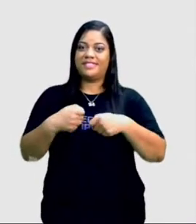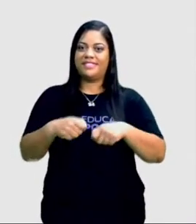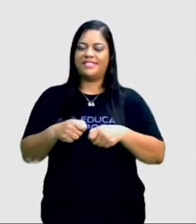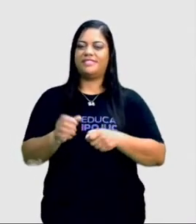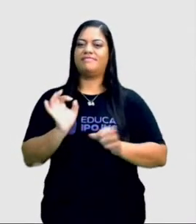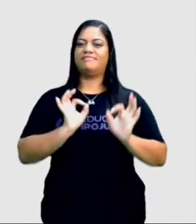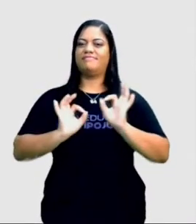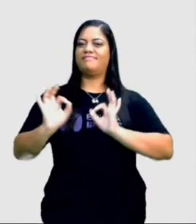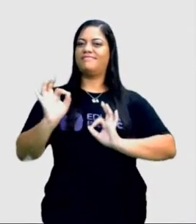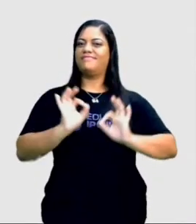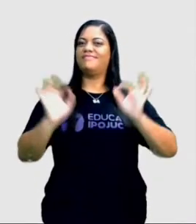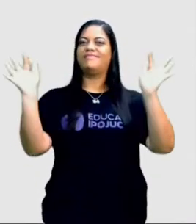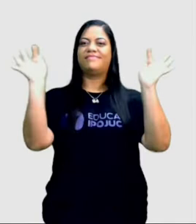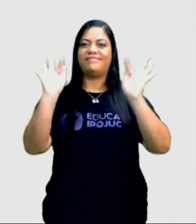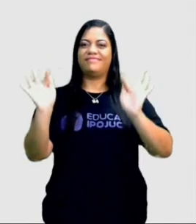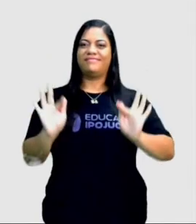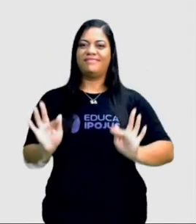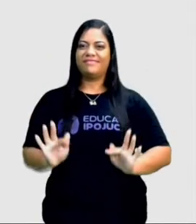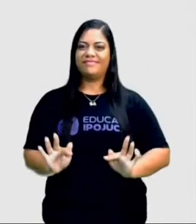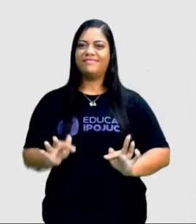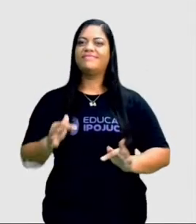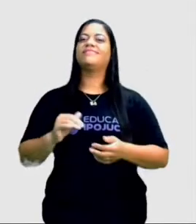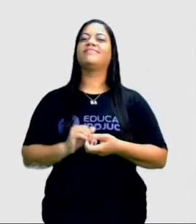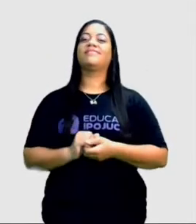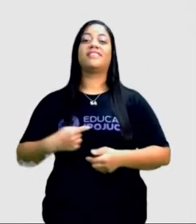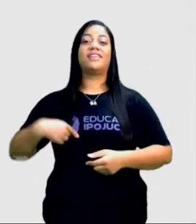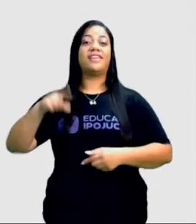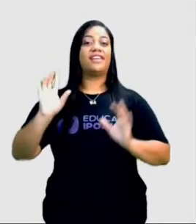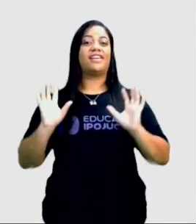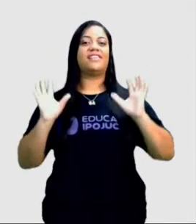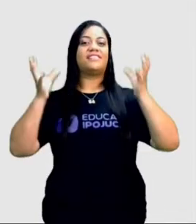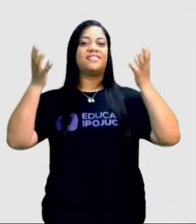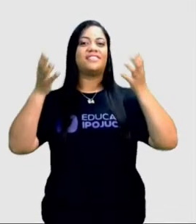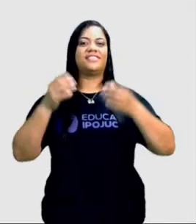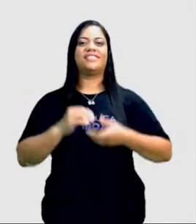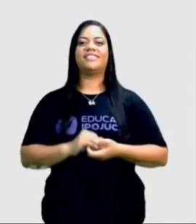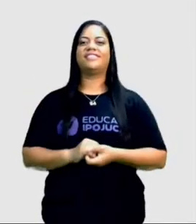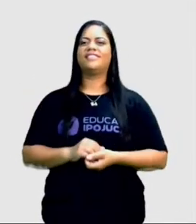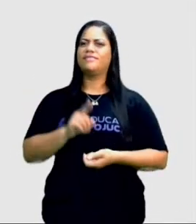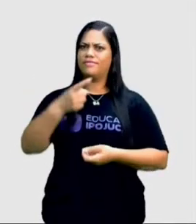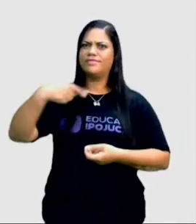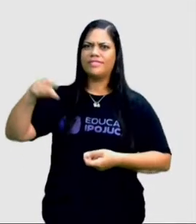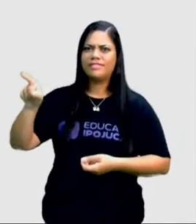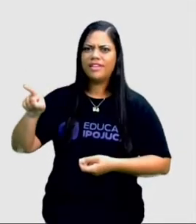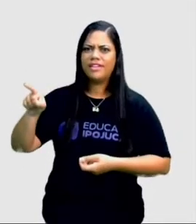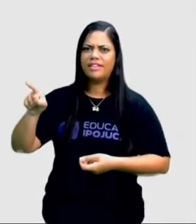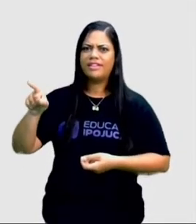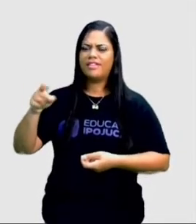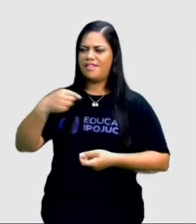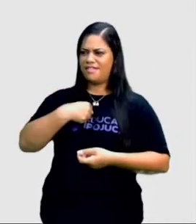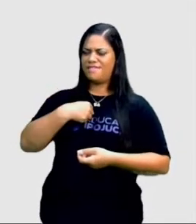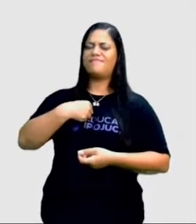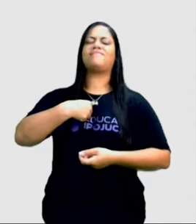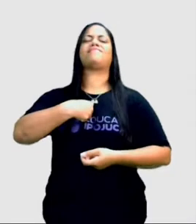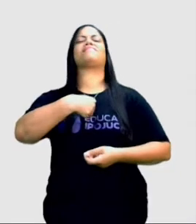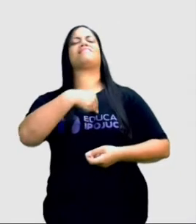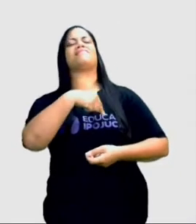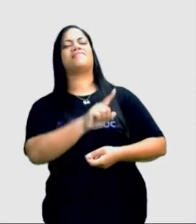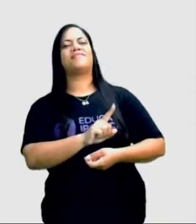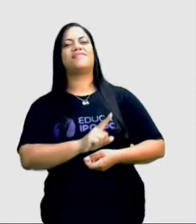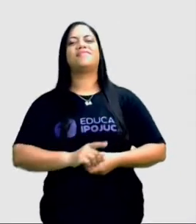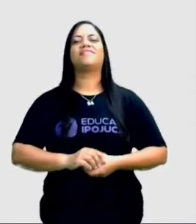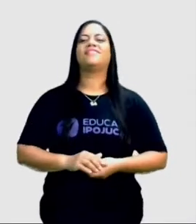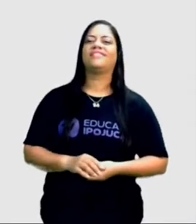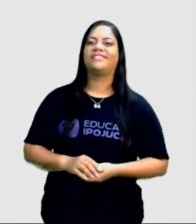disposto e animado para curtir a festa. Você vai mesmo? Sim, vou. Até